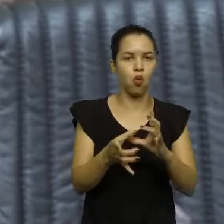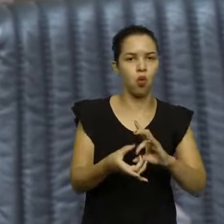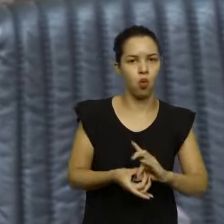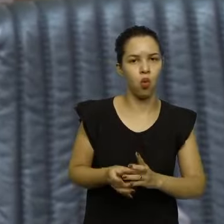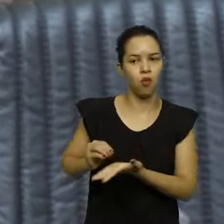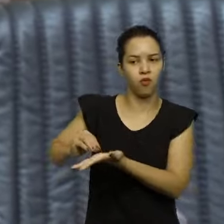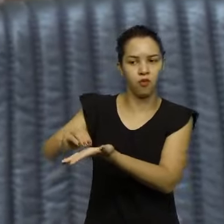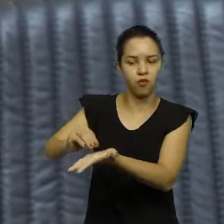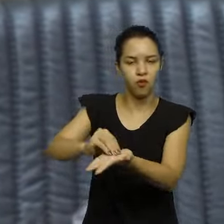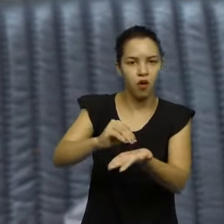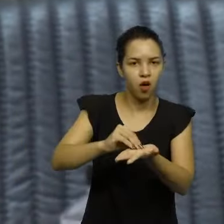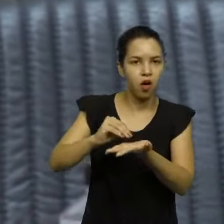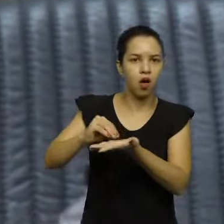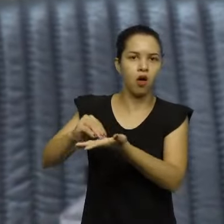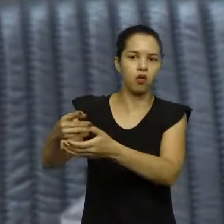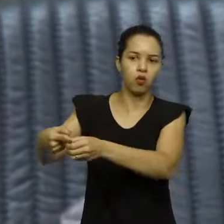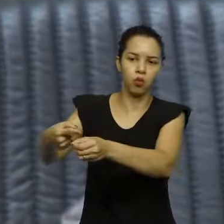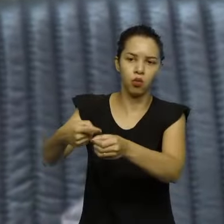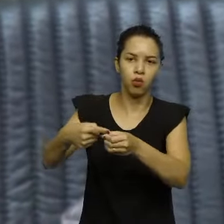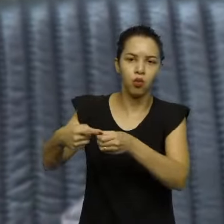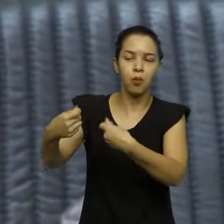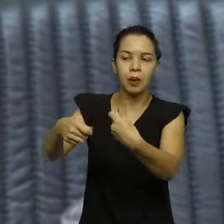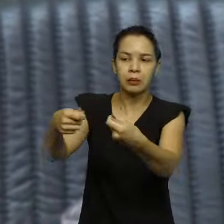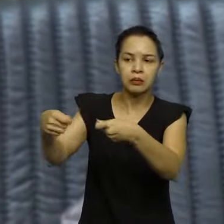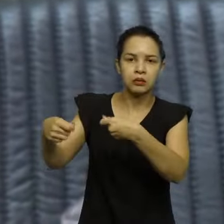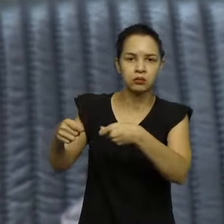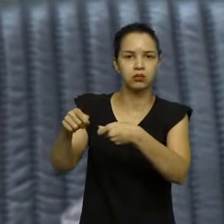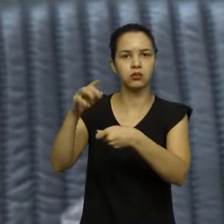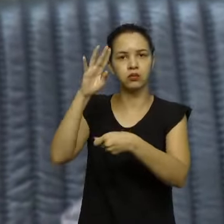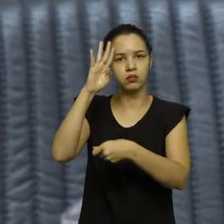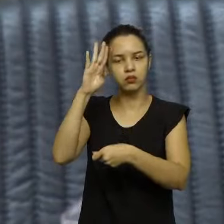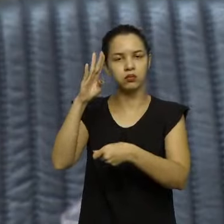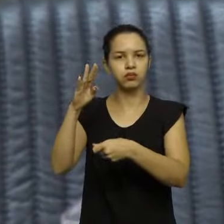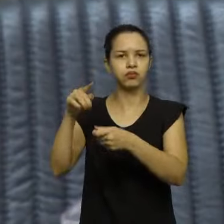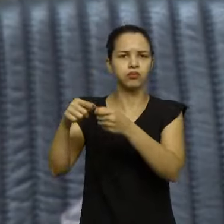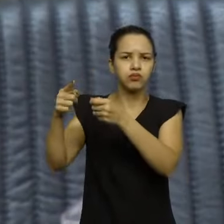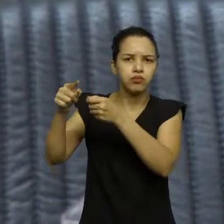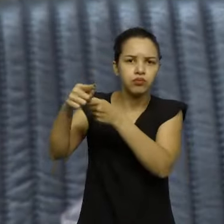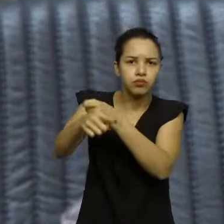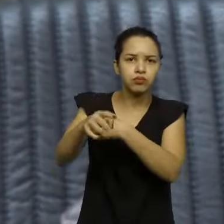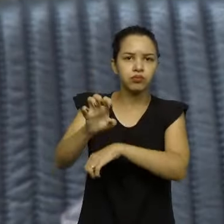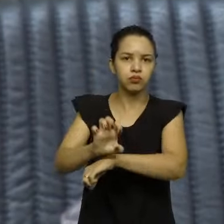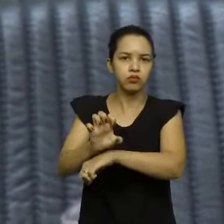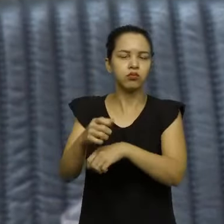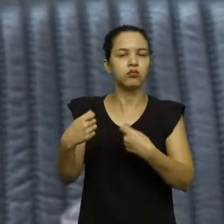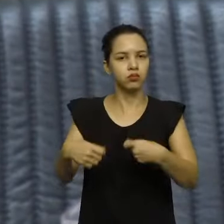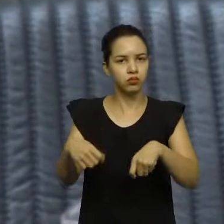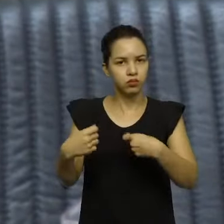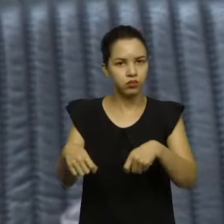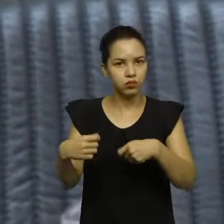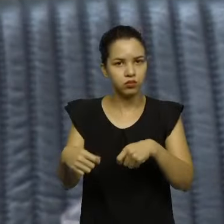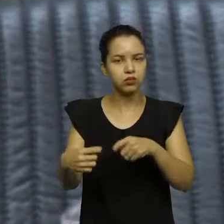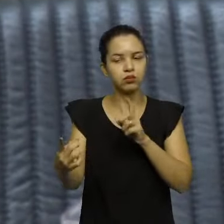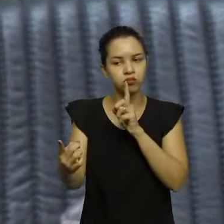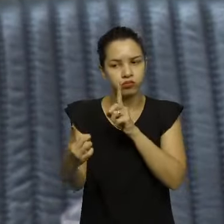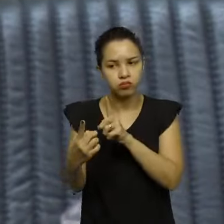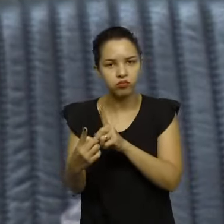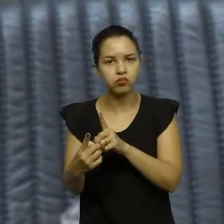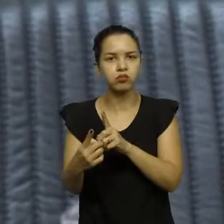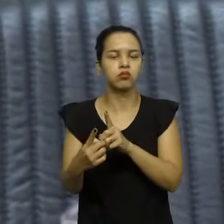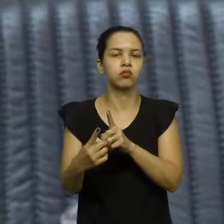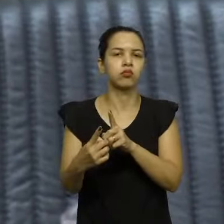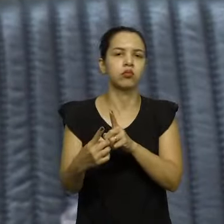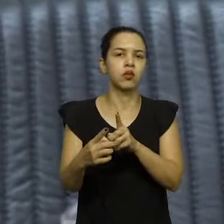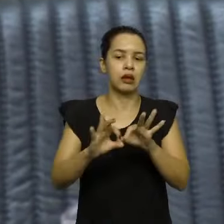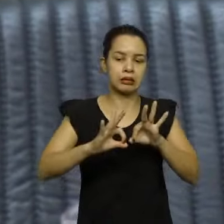dos nossos munícipes, em especial no interior do Estado, possam ser atendidas, encurtando essa distância entre a